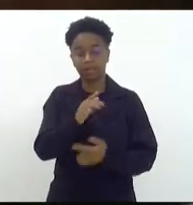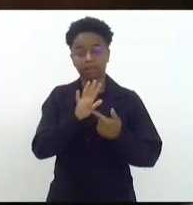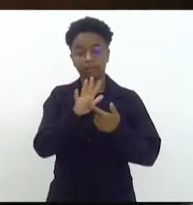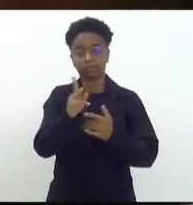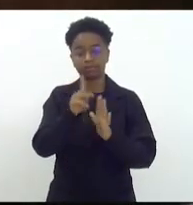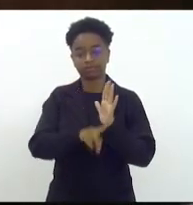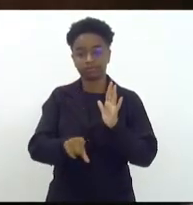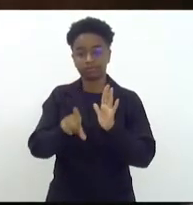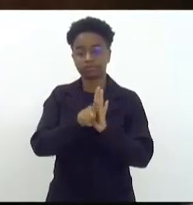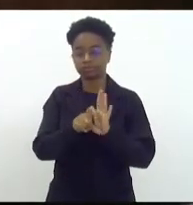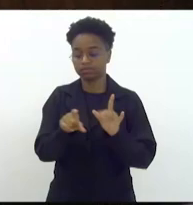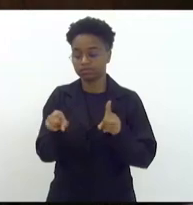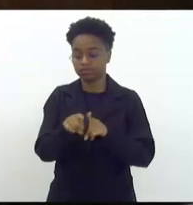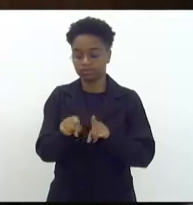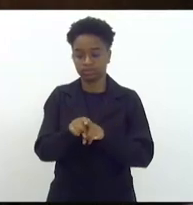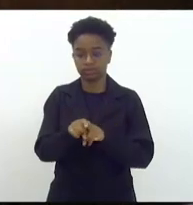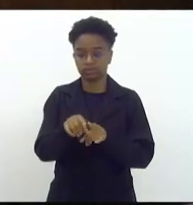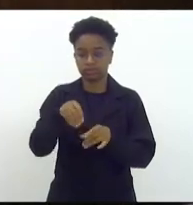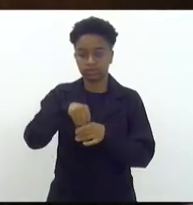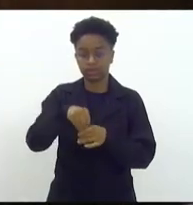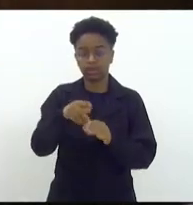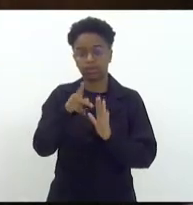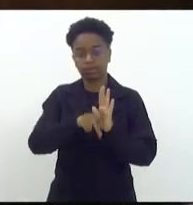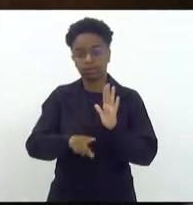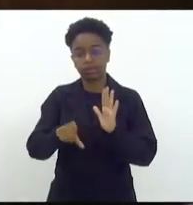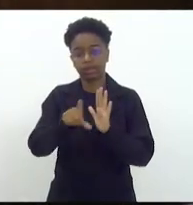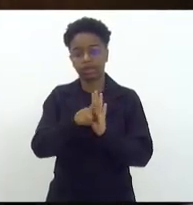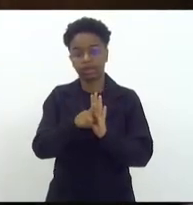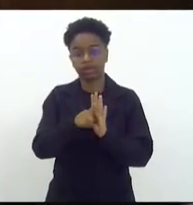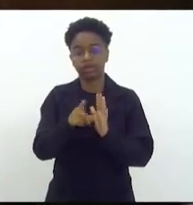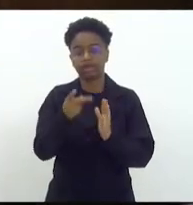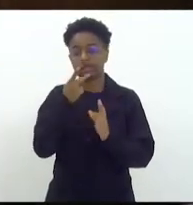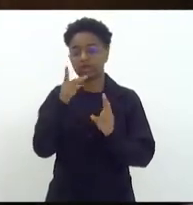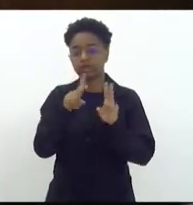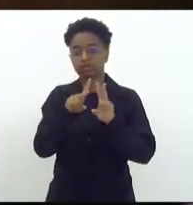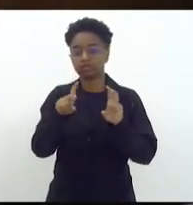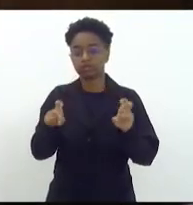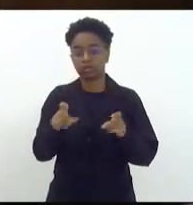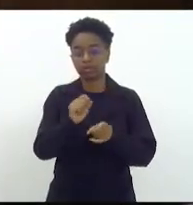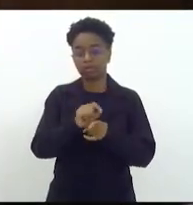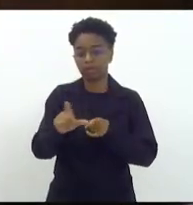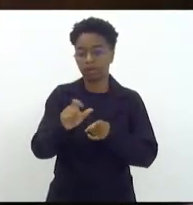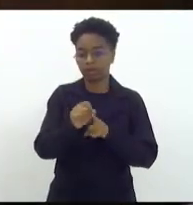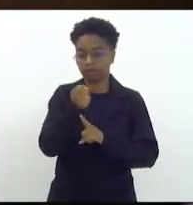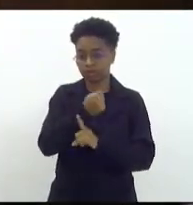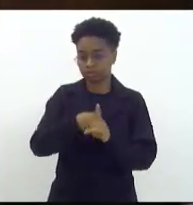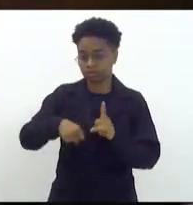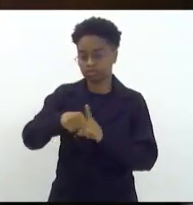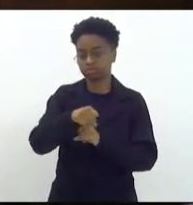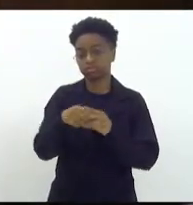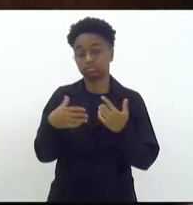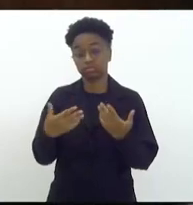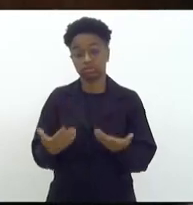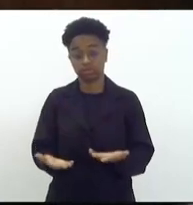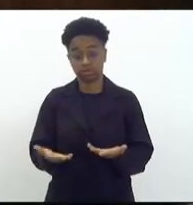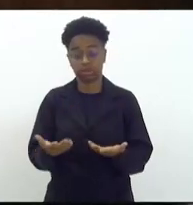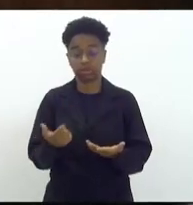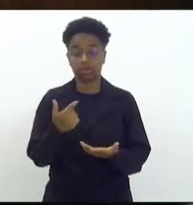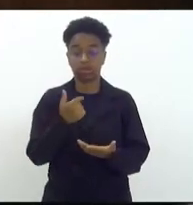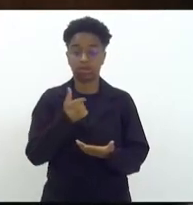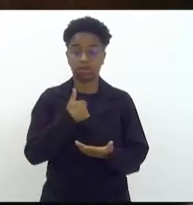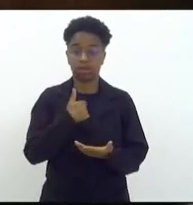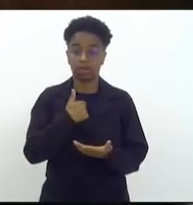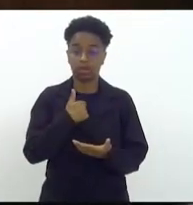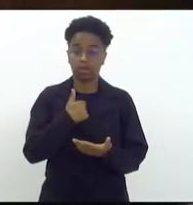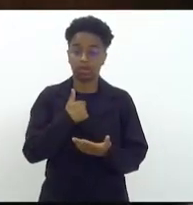e, nesse projeto de lei, trata sobre a concessão do aluguel social. Então, eu gostaria